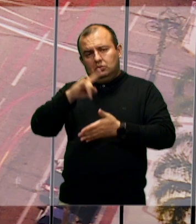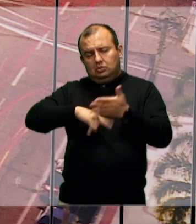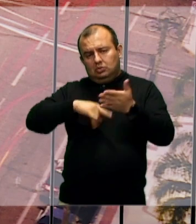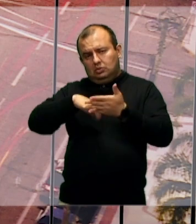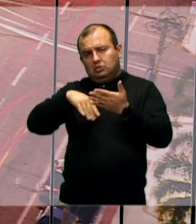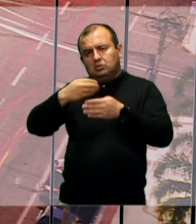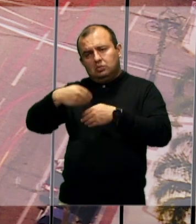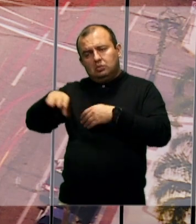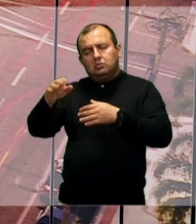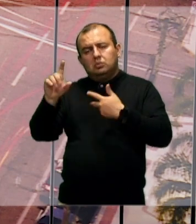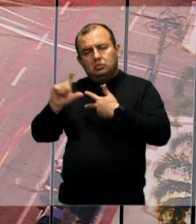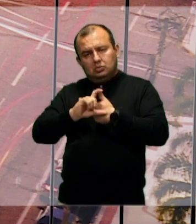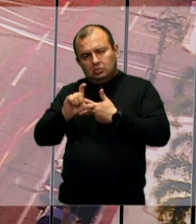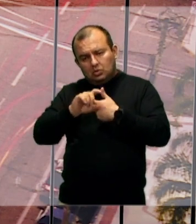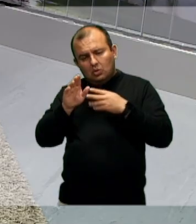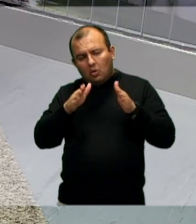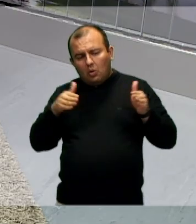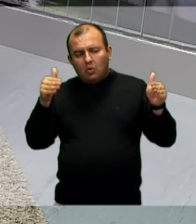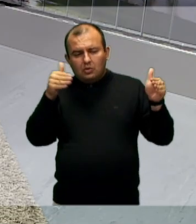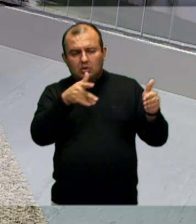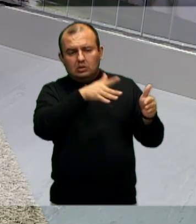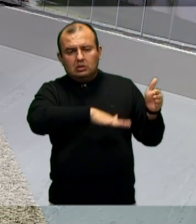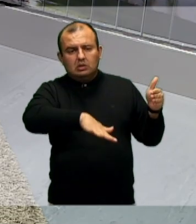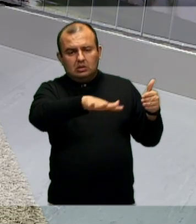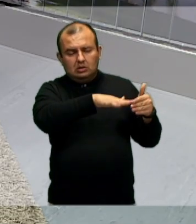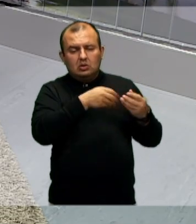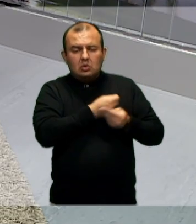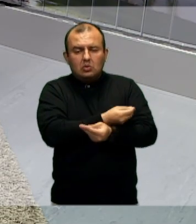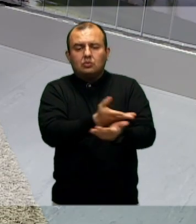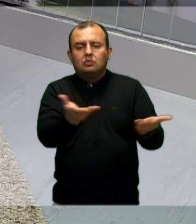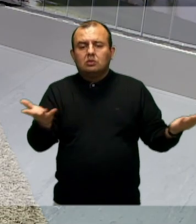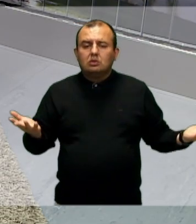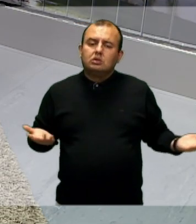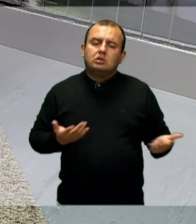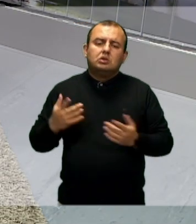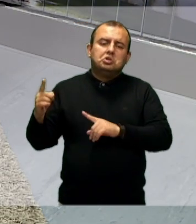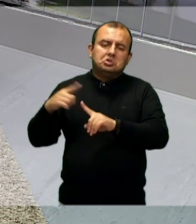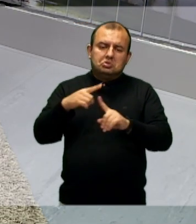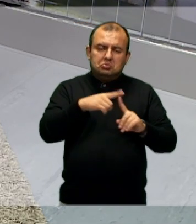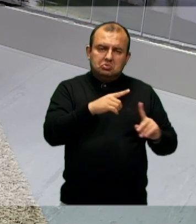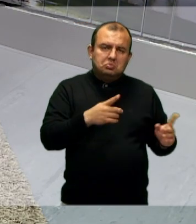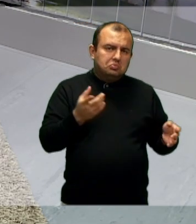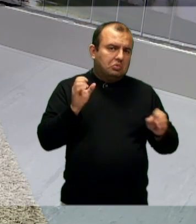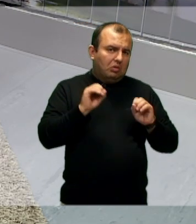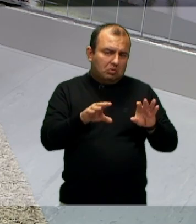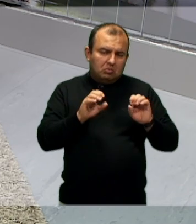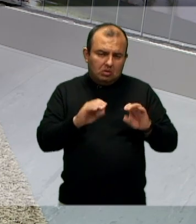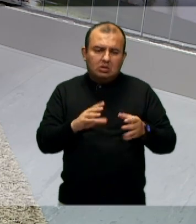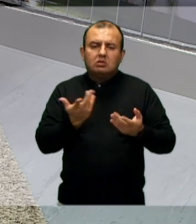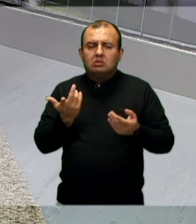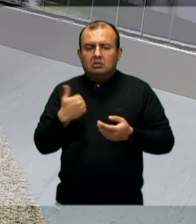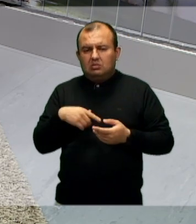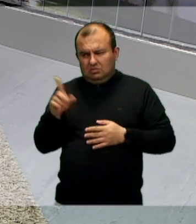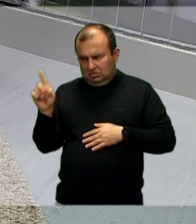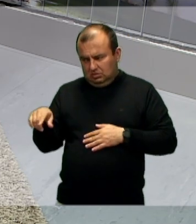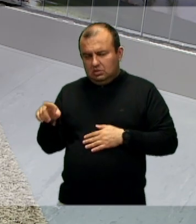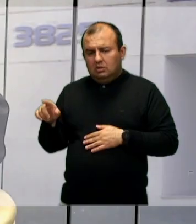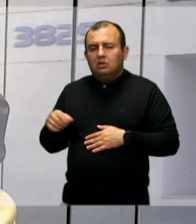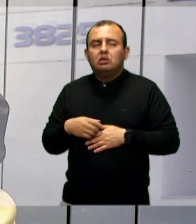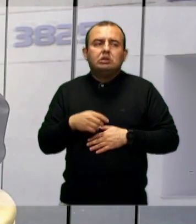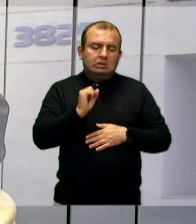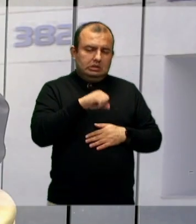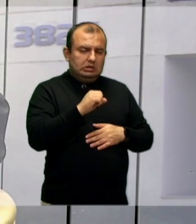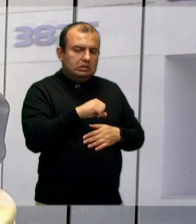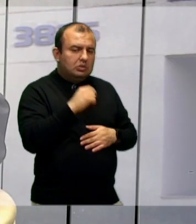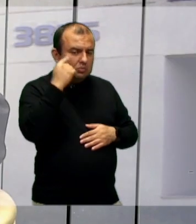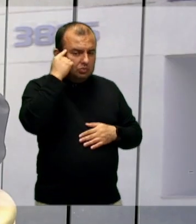Executivo comece a olhar para esse lado e também oferecer a algum tipo de educação aos estudantes. É isso, Antônio? Sim, é